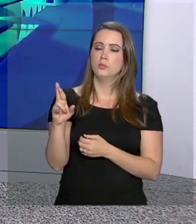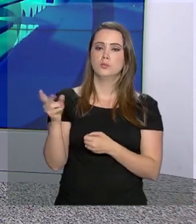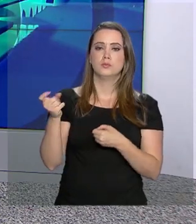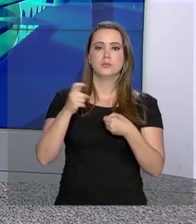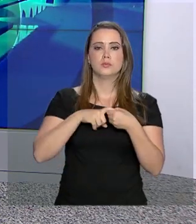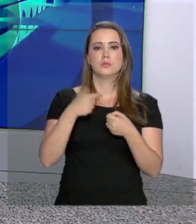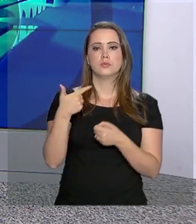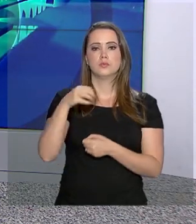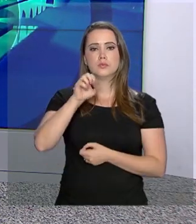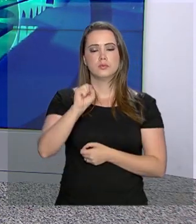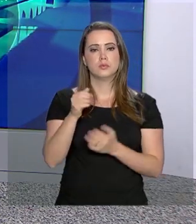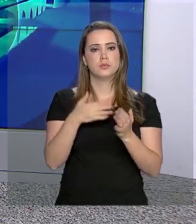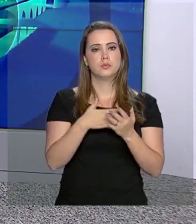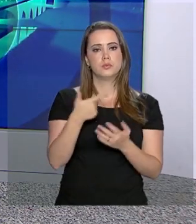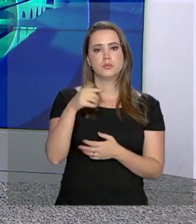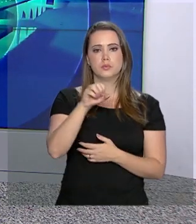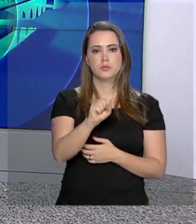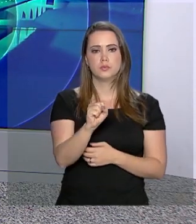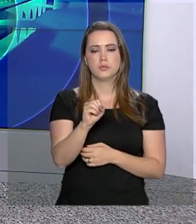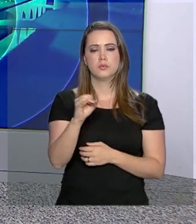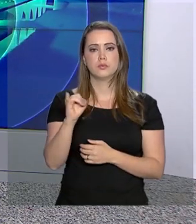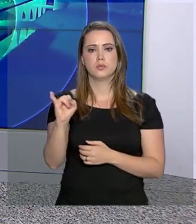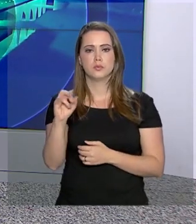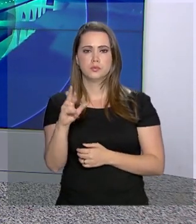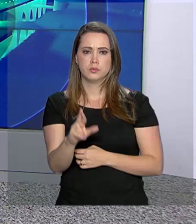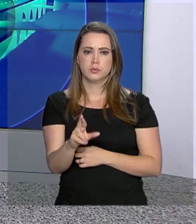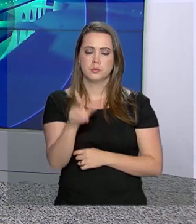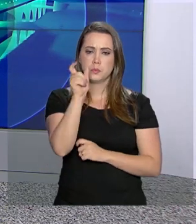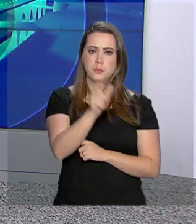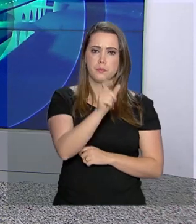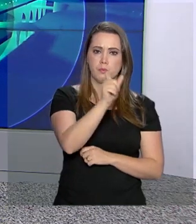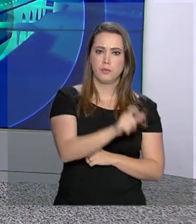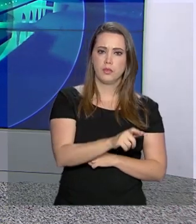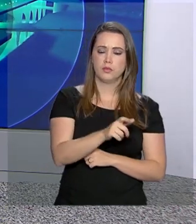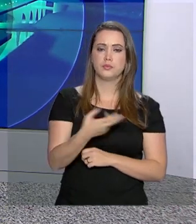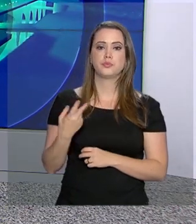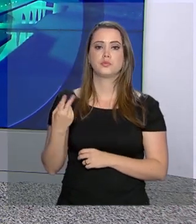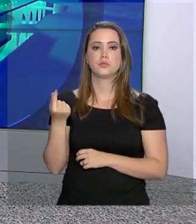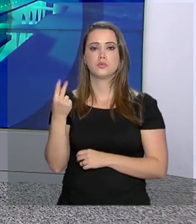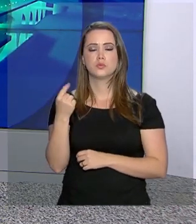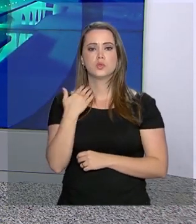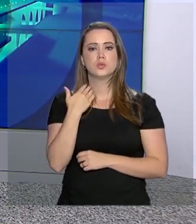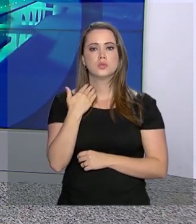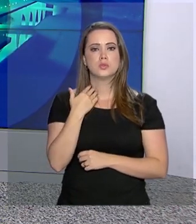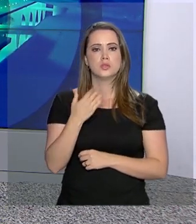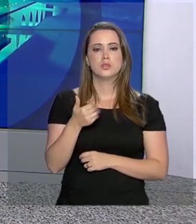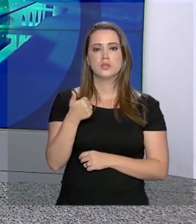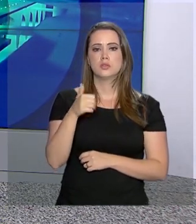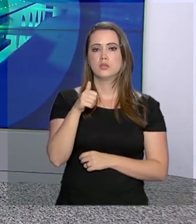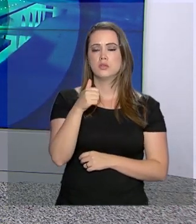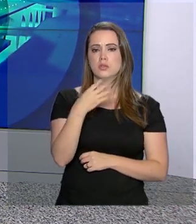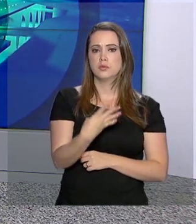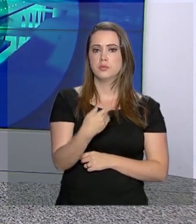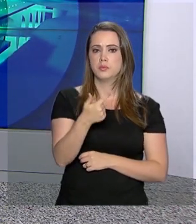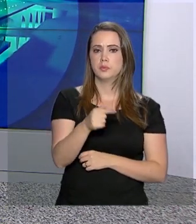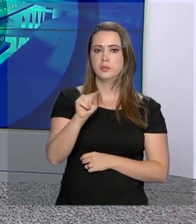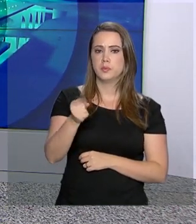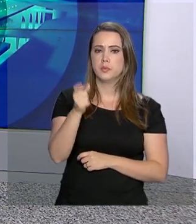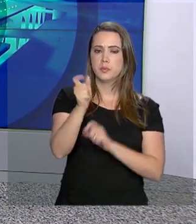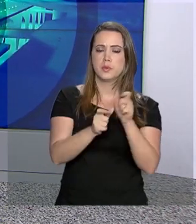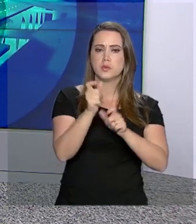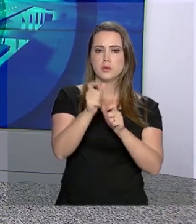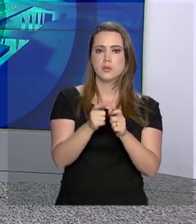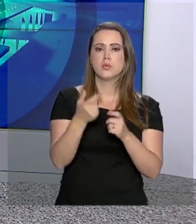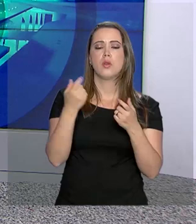2008 a 2018 do Imposto de Renda da Pessoa Física. O crédito bancário para 142 mil